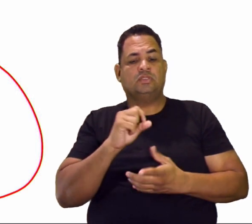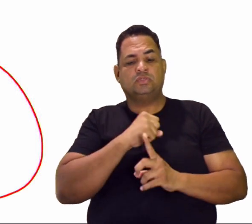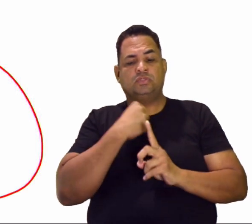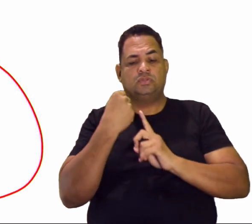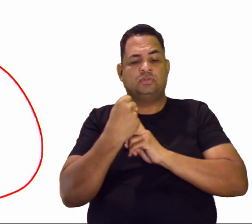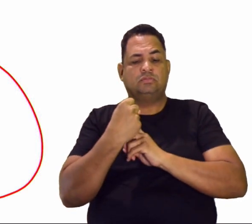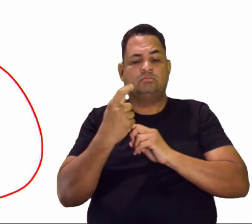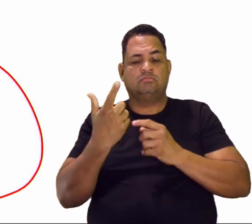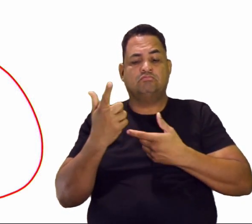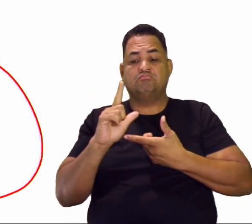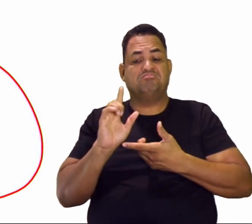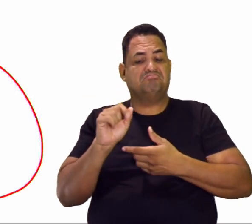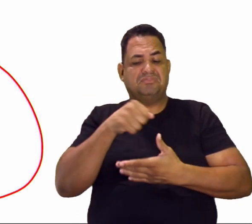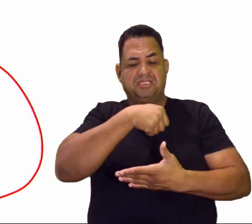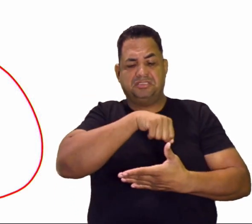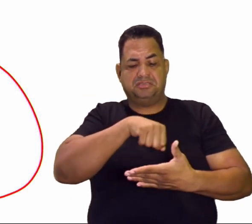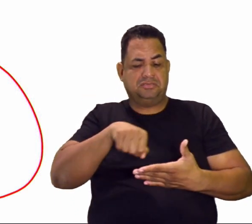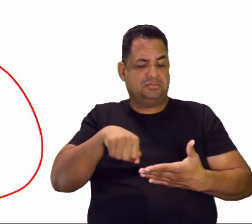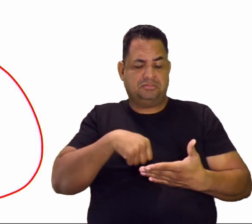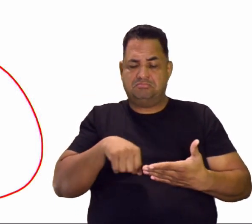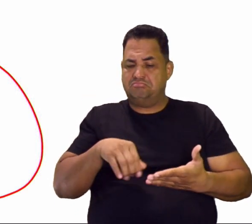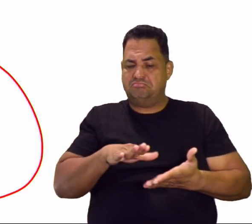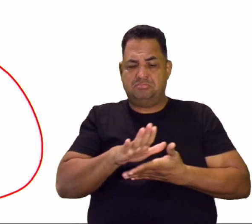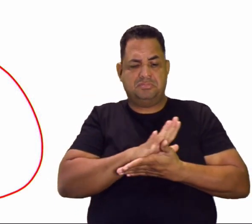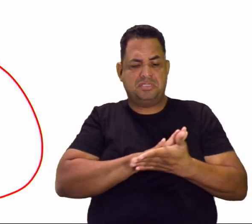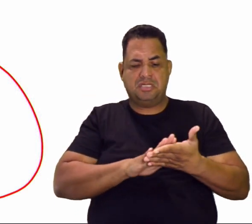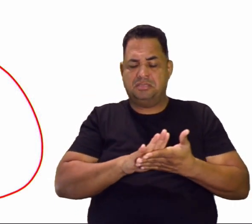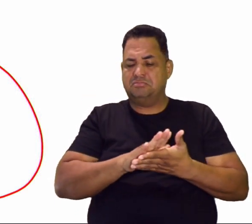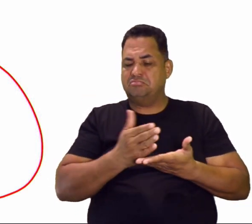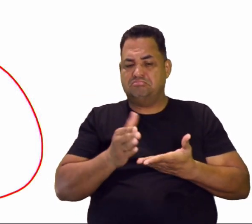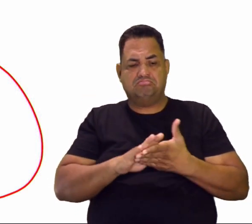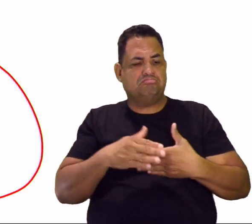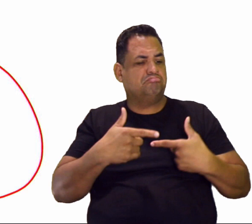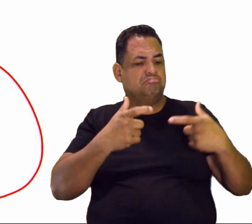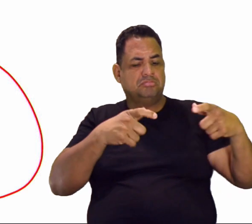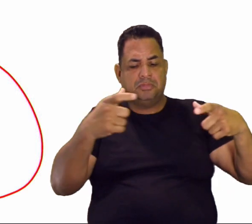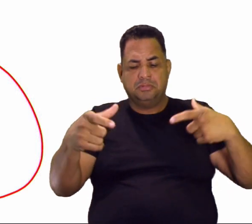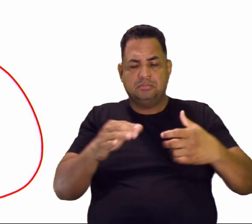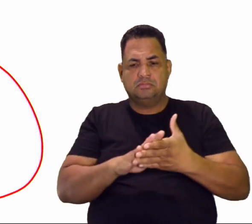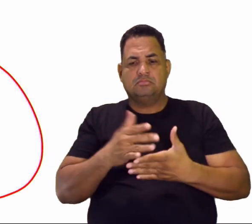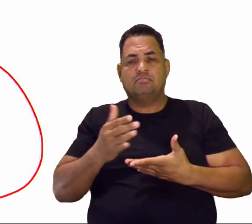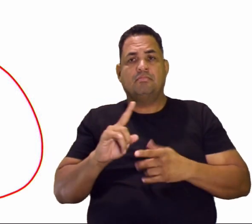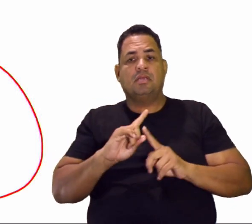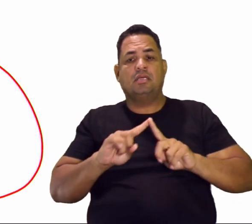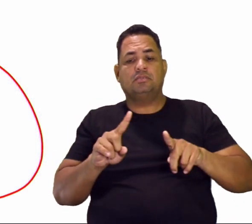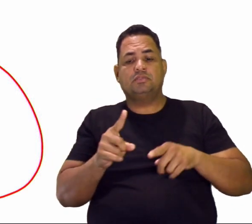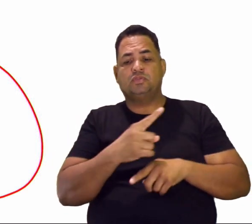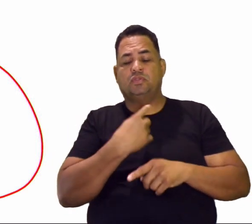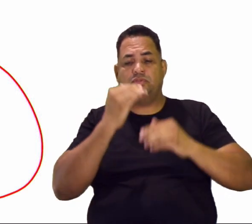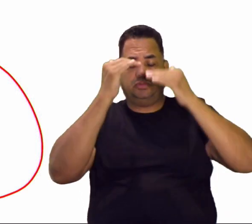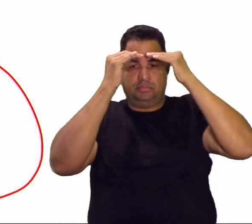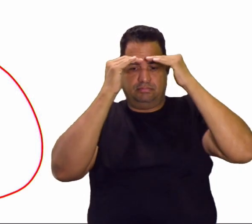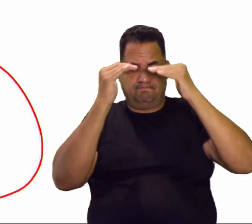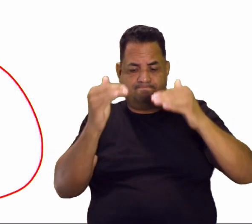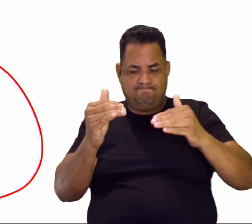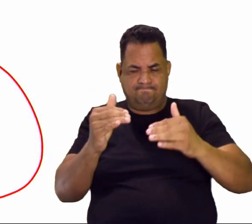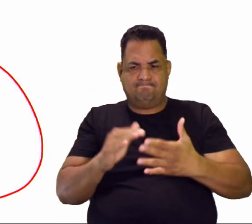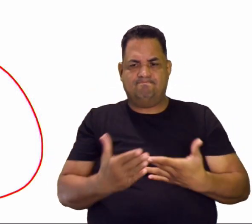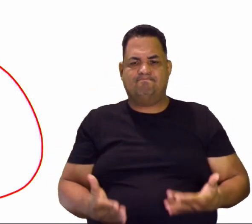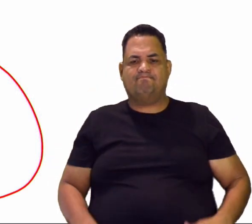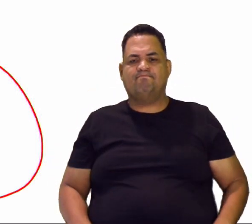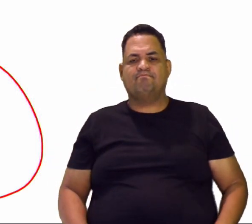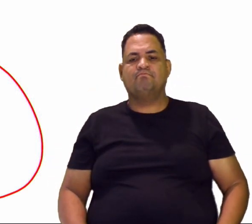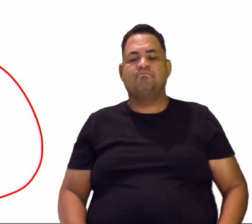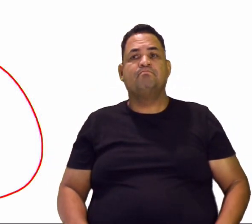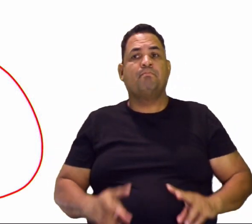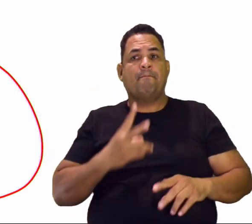São aqueles que não está escrito em lugar nenhum, tá, gente? Não está escrito em lugar nenhum, mas que todos nós obedecemos como